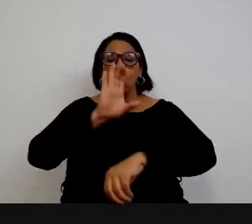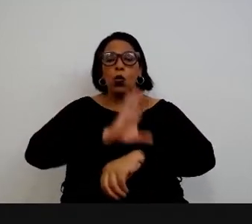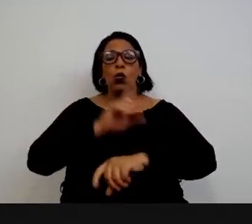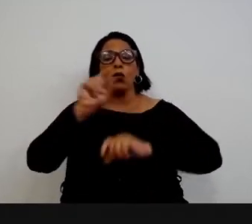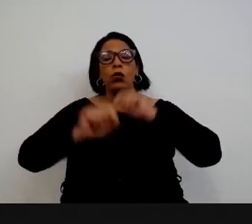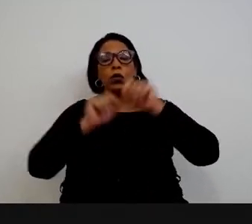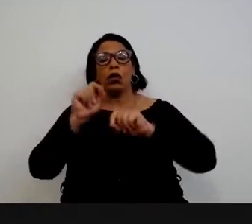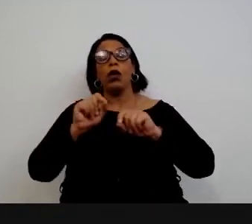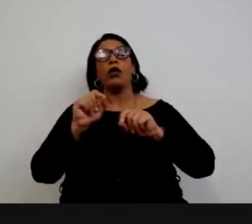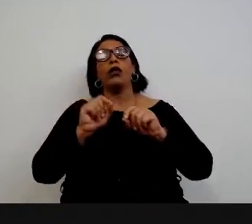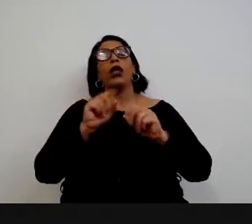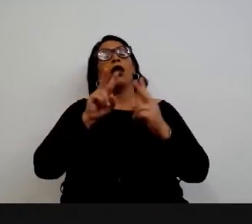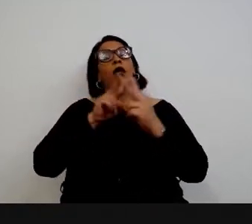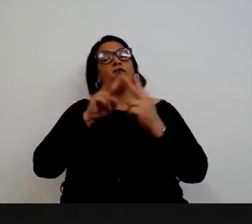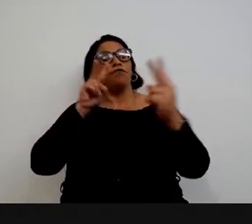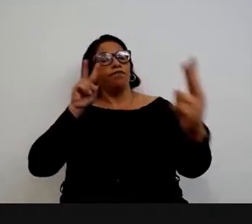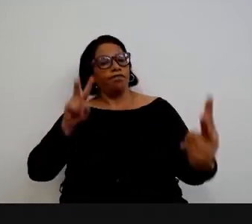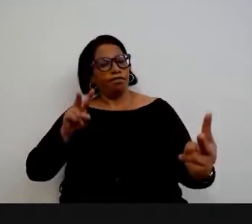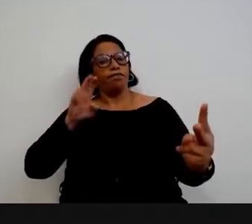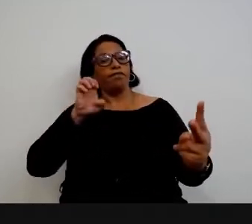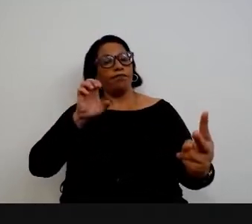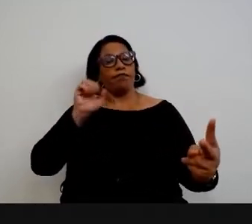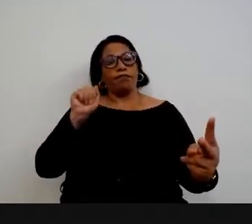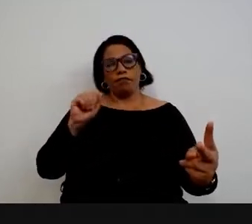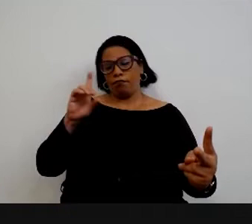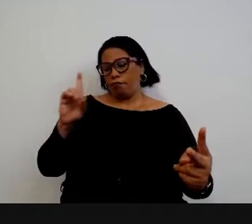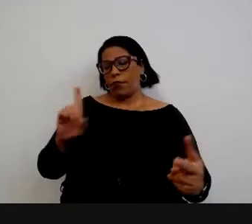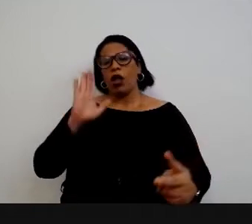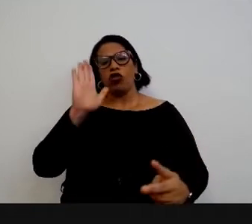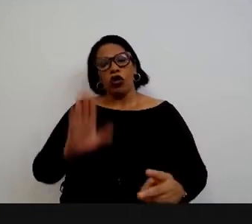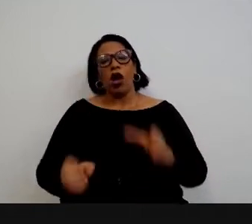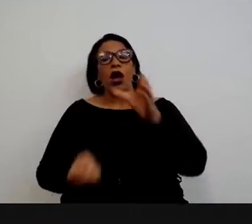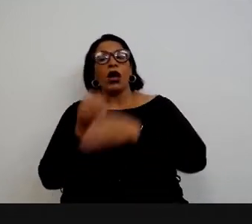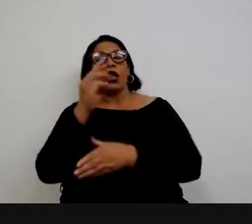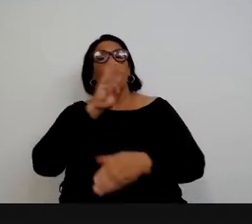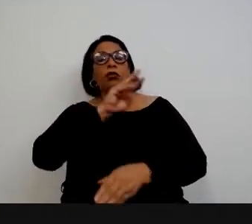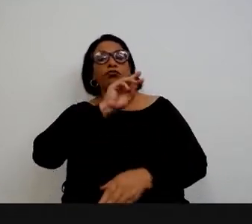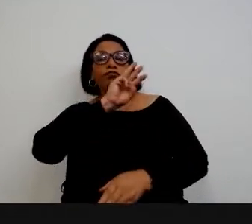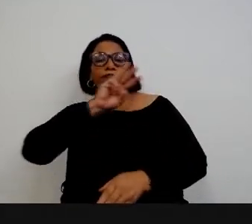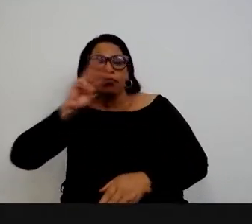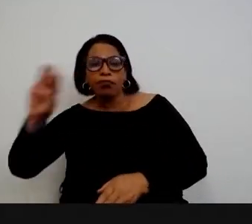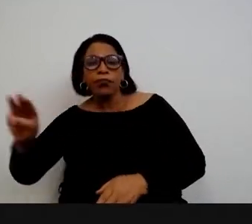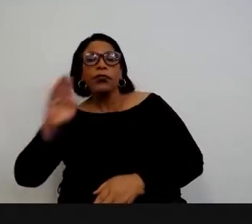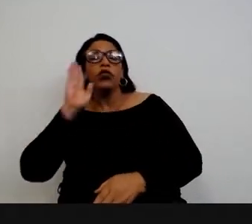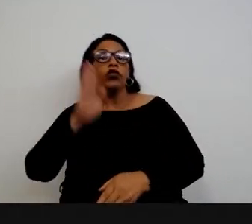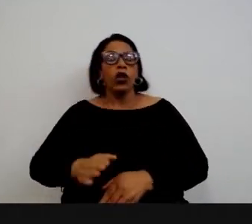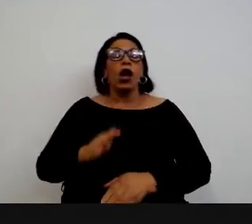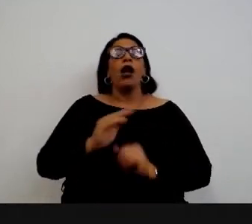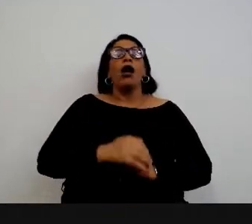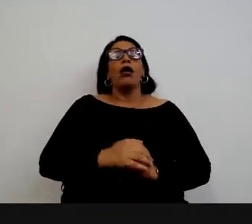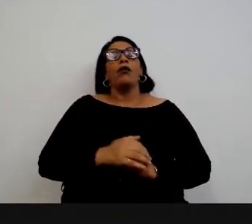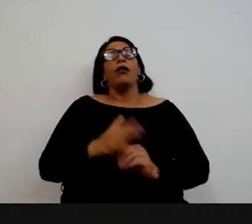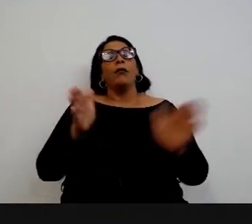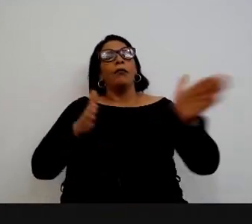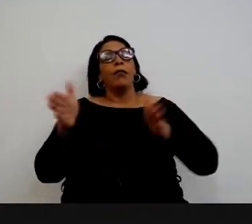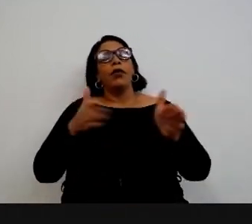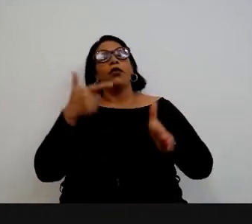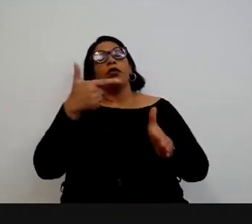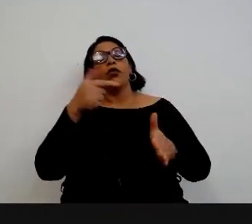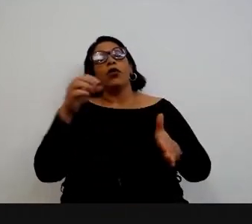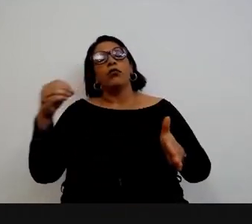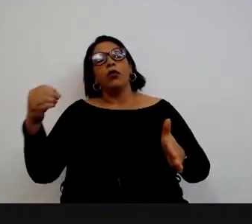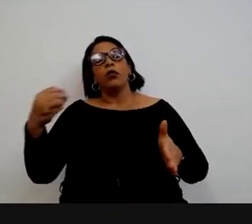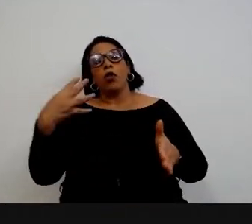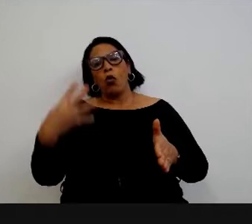na modalidade à distância, já com uma plataforma web, inclusive, destinada para isso. Em 2004, temos